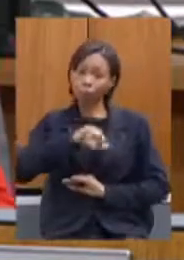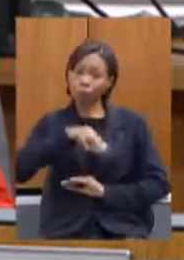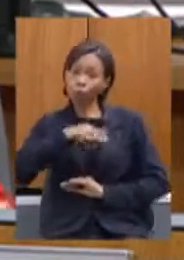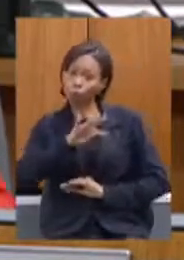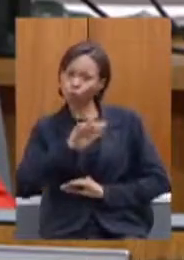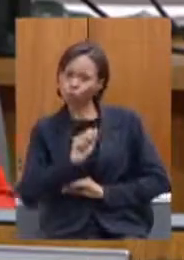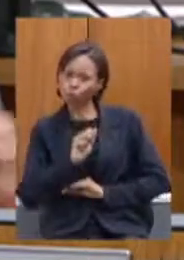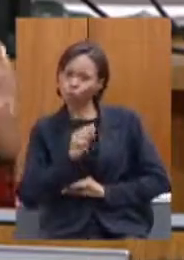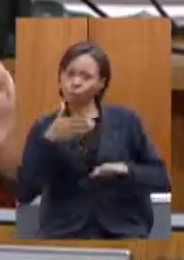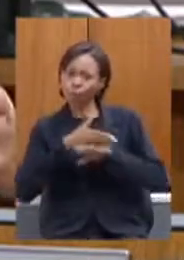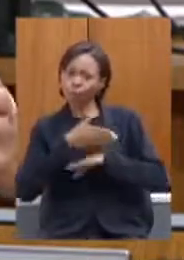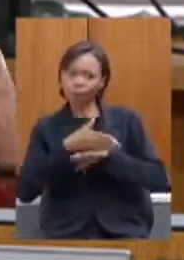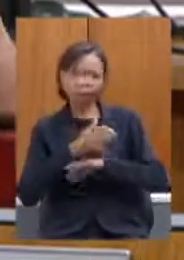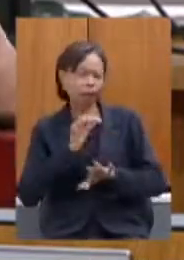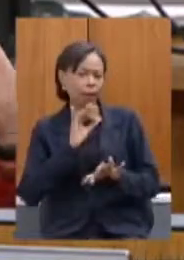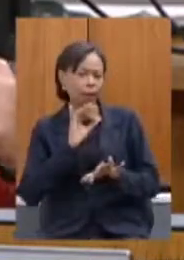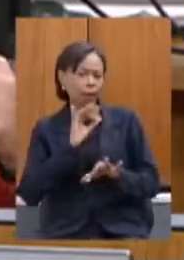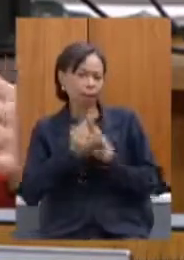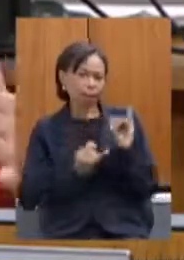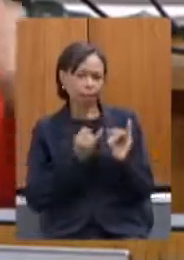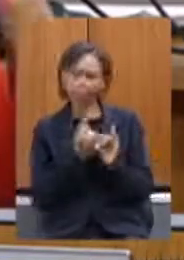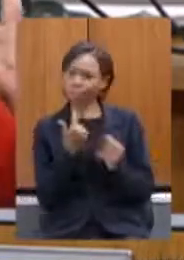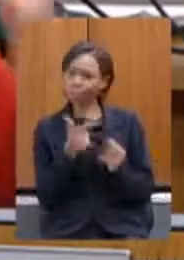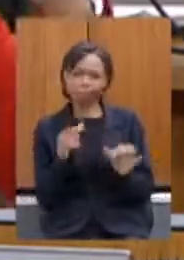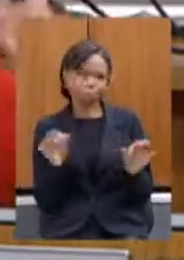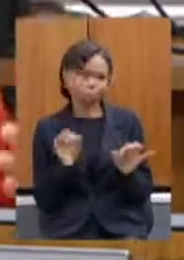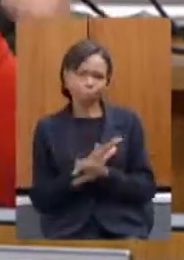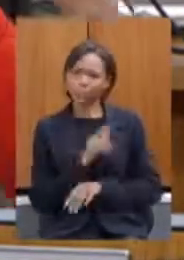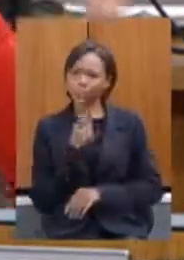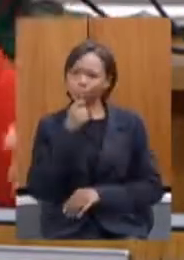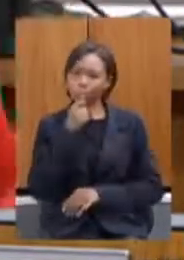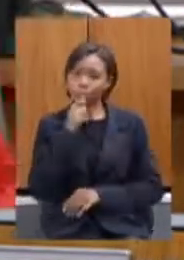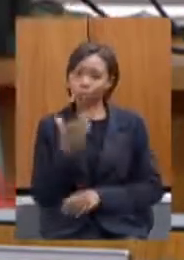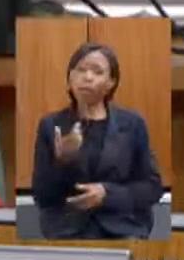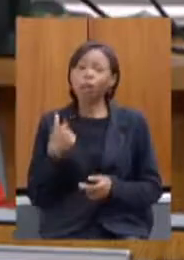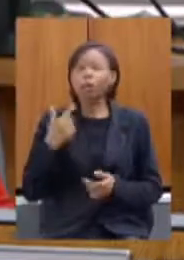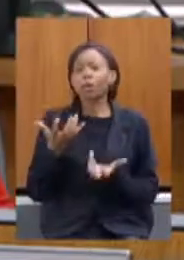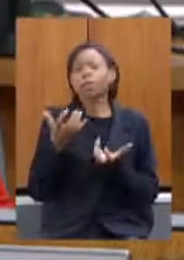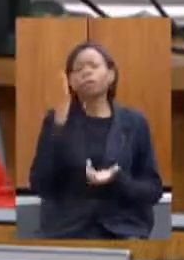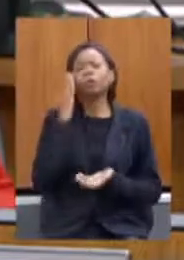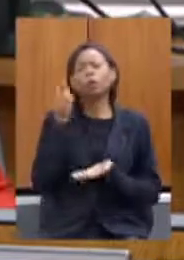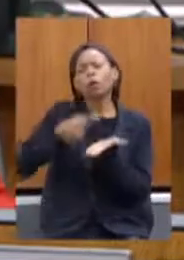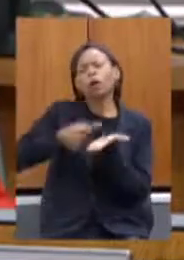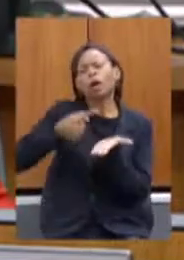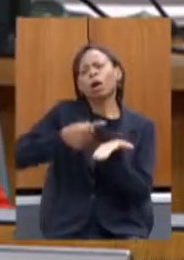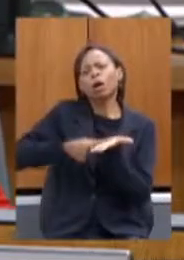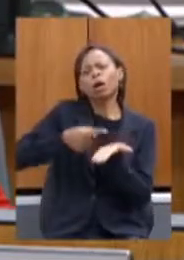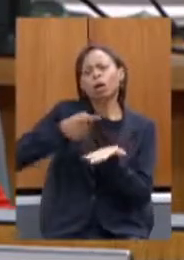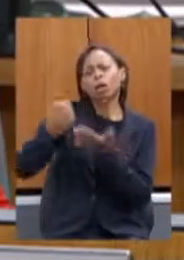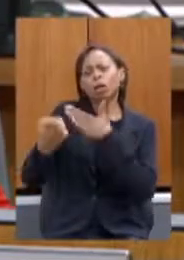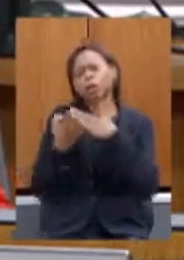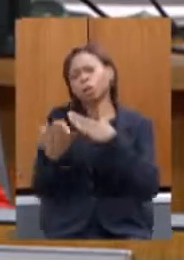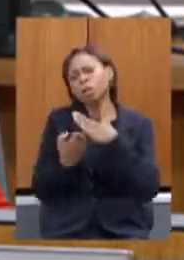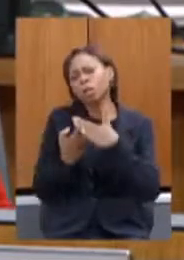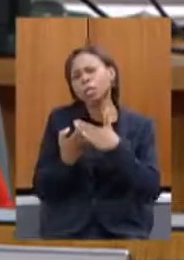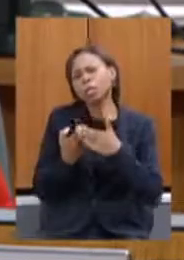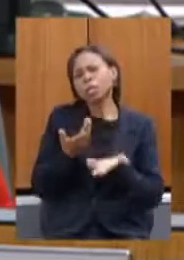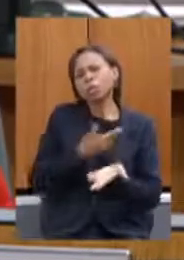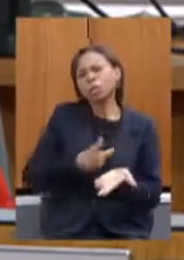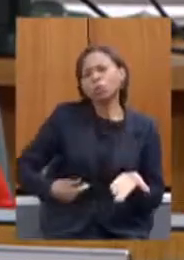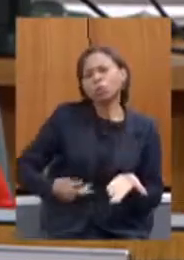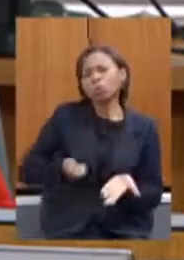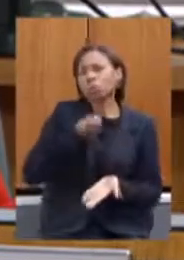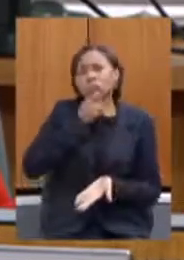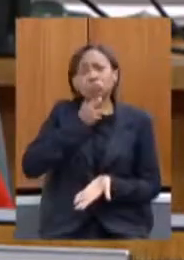e o que nós queremos saber é o que está sendo negociado e ninguém fala ninguém fala